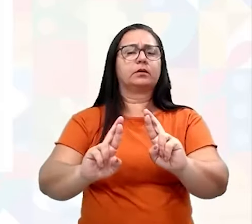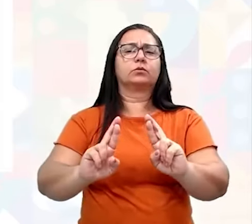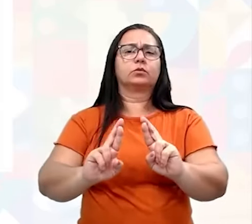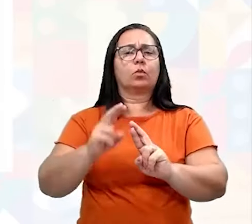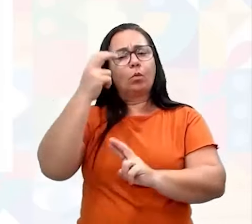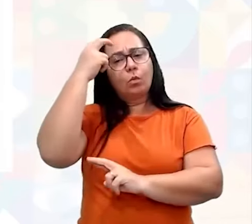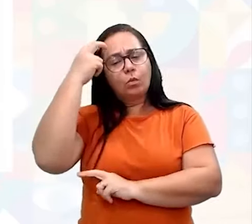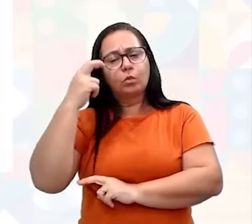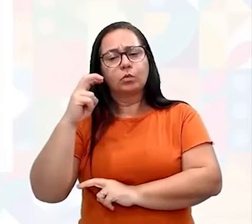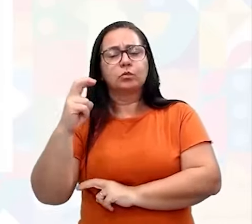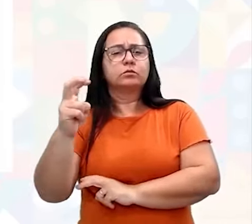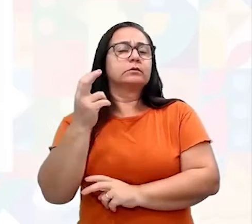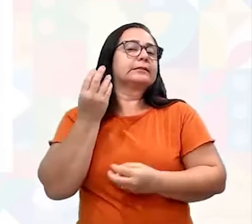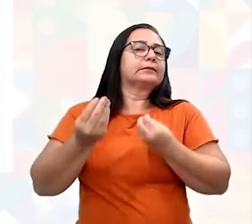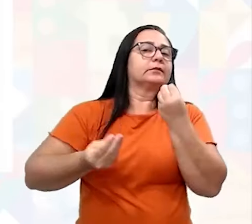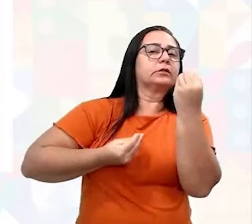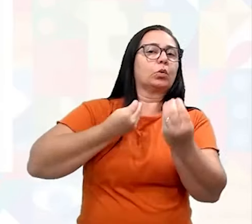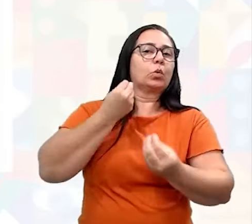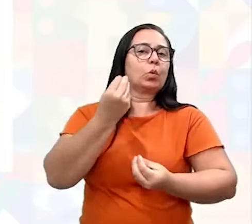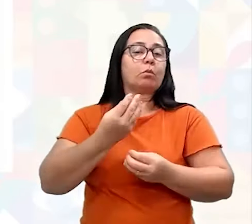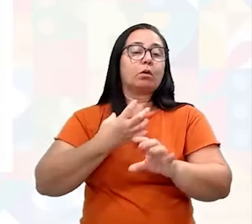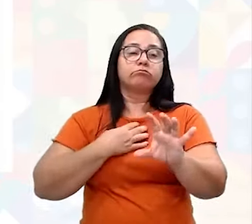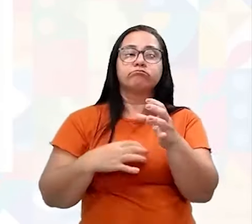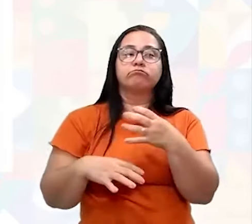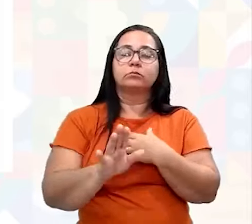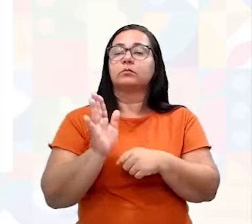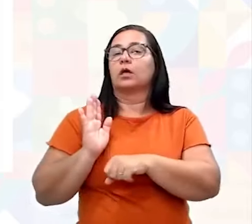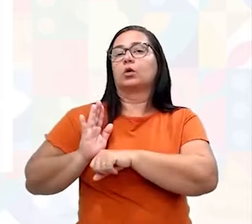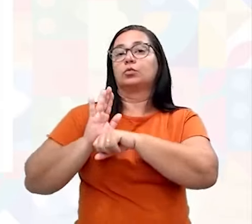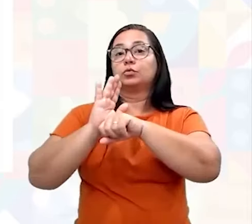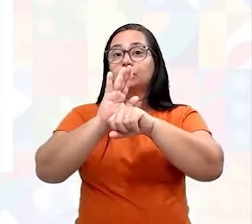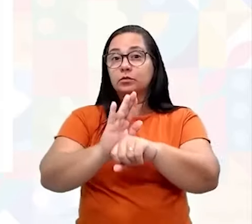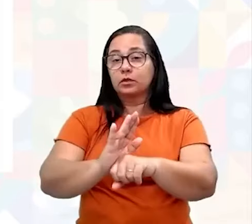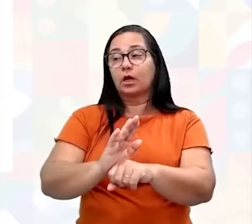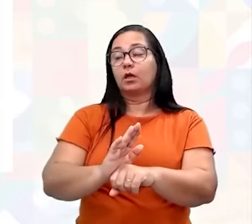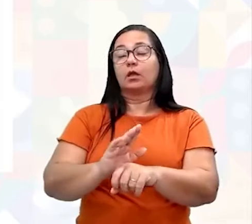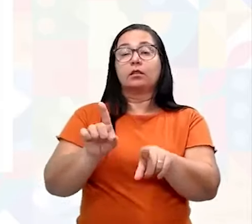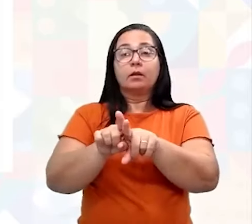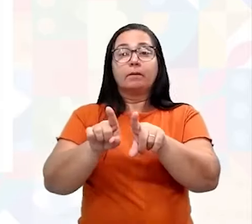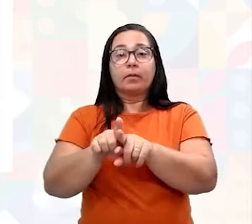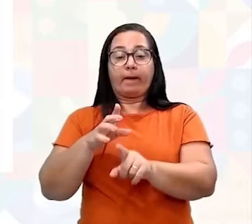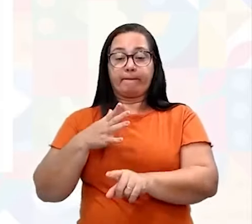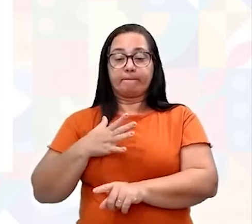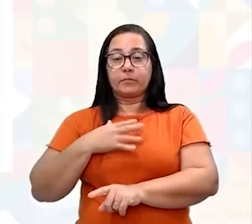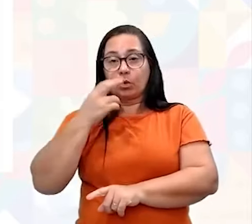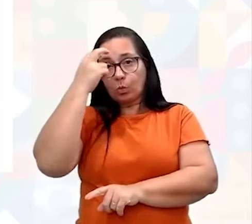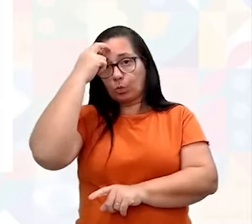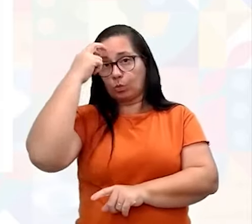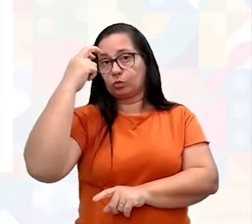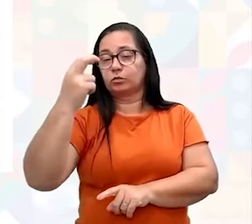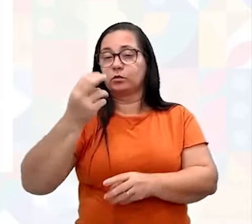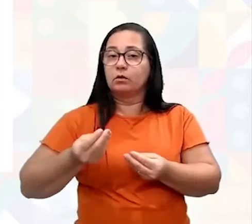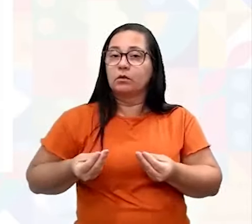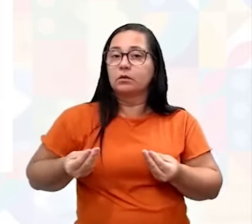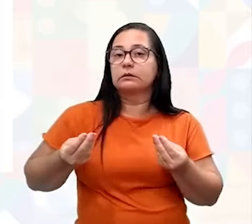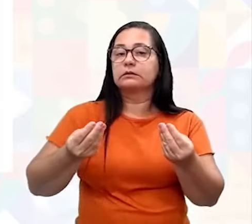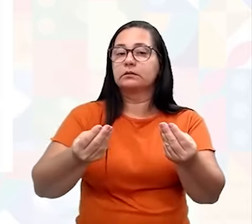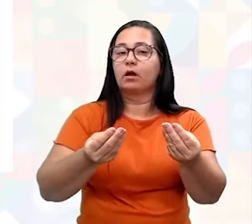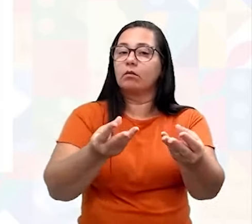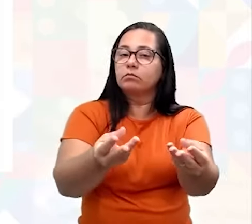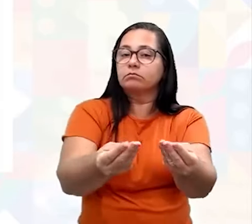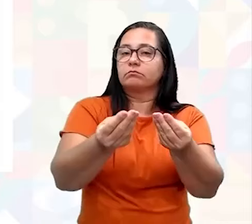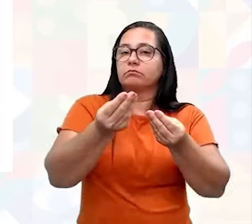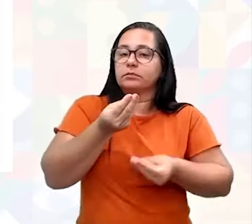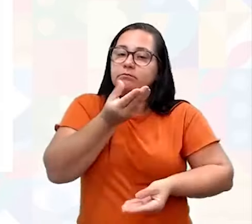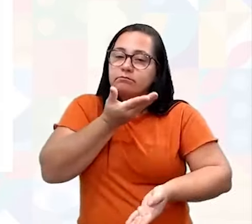cultura, como é que eu posso agregar valores, como é eu posso trazer um pouco de cultura, da minha cultura para com o meu colega,